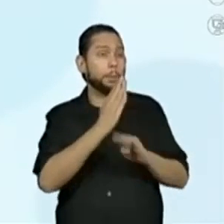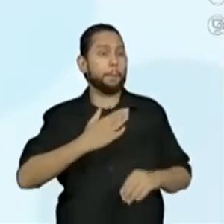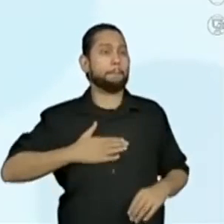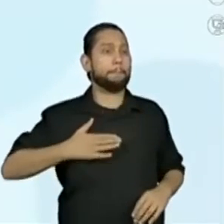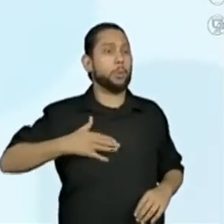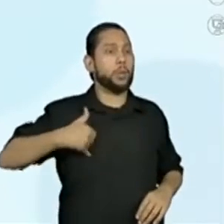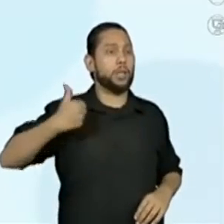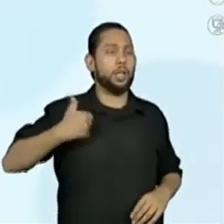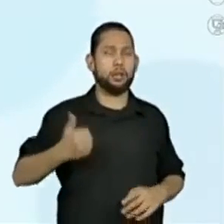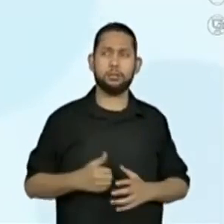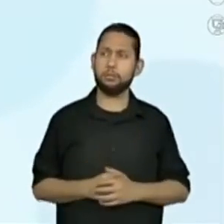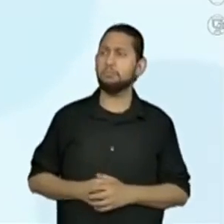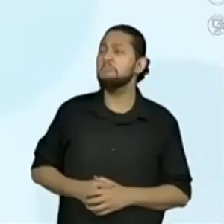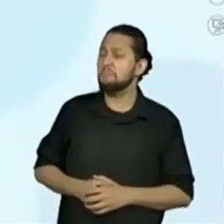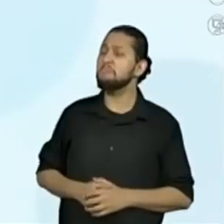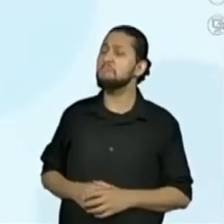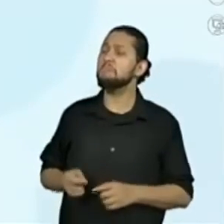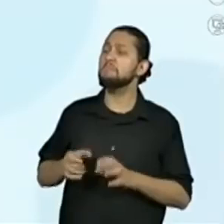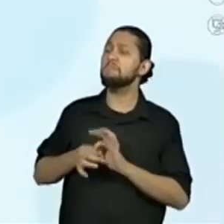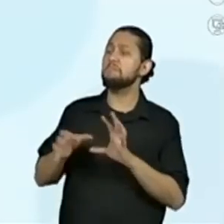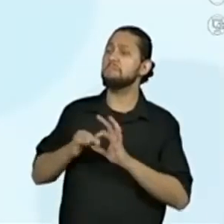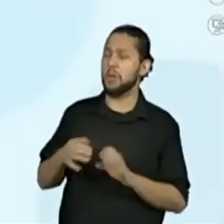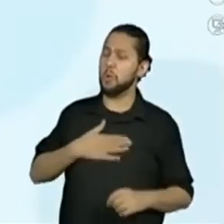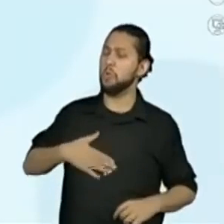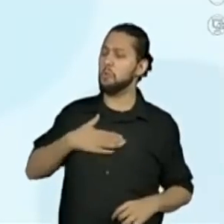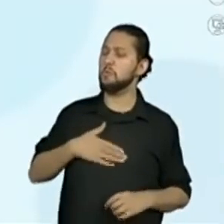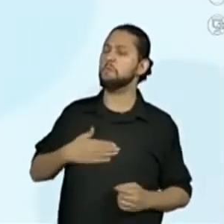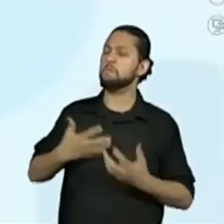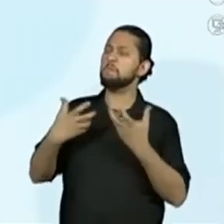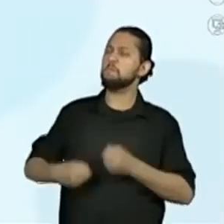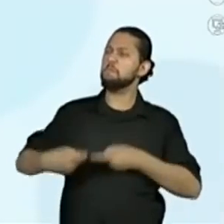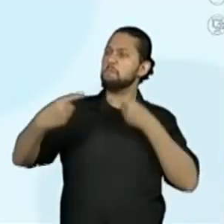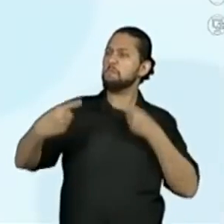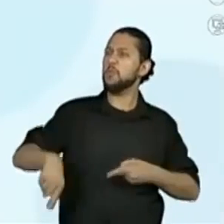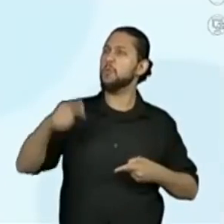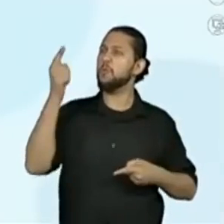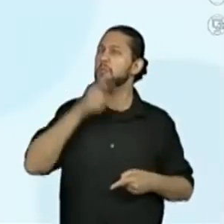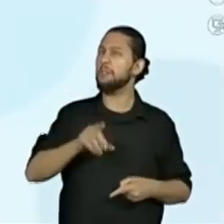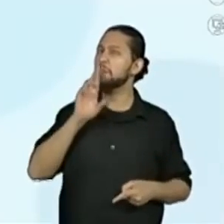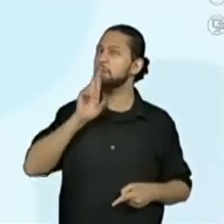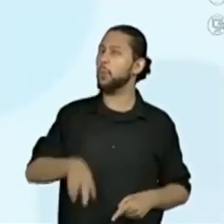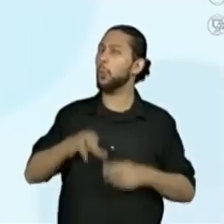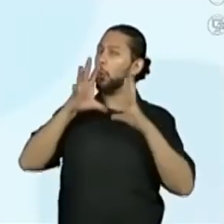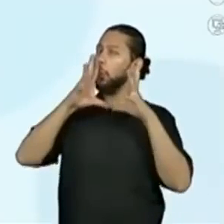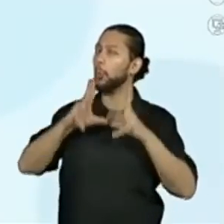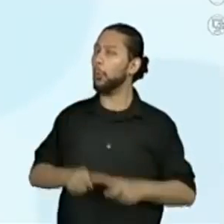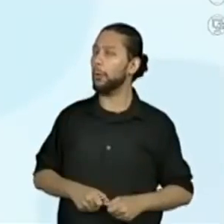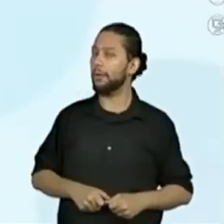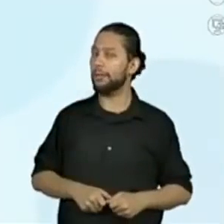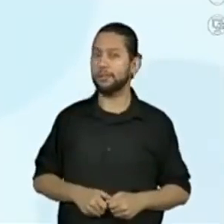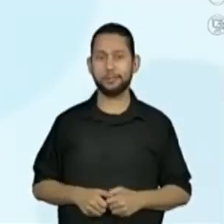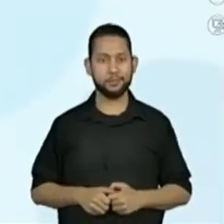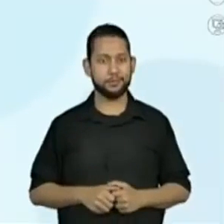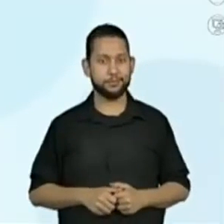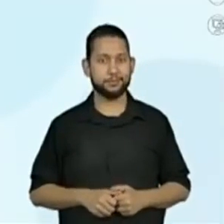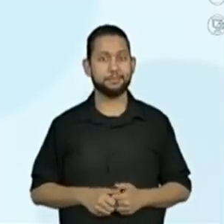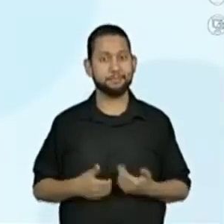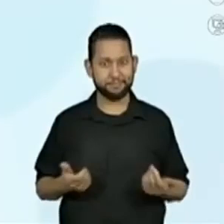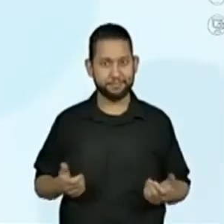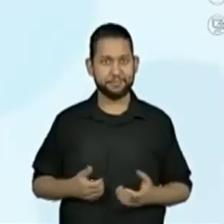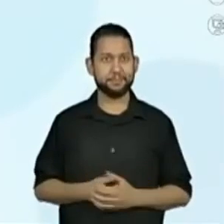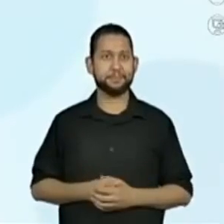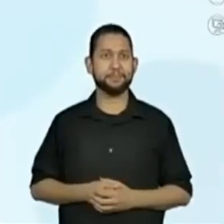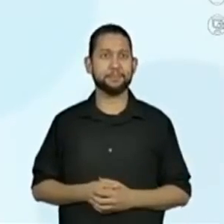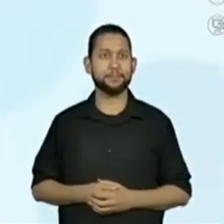Natália. Pode escrever. Gosto muito de desafios matemáticos. Vamos então para o próximo.